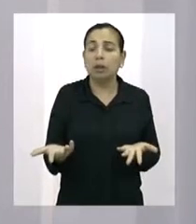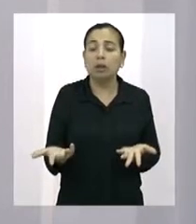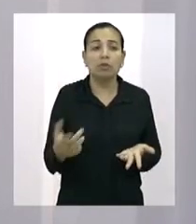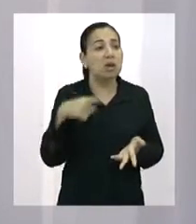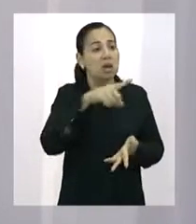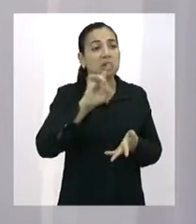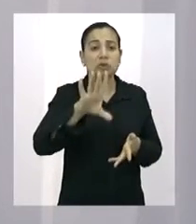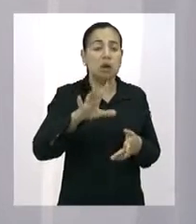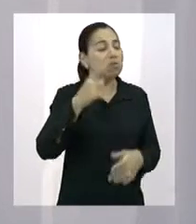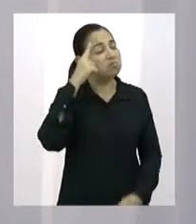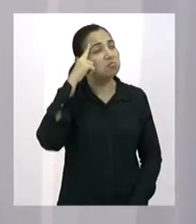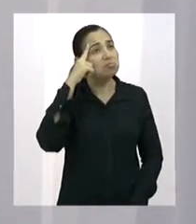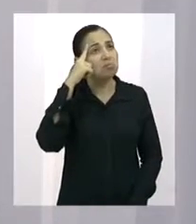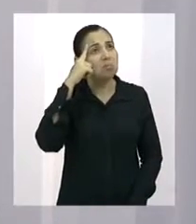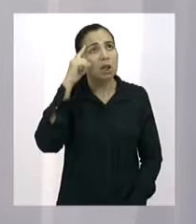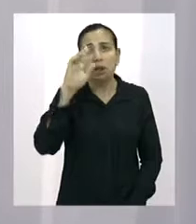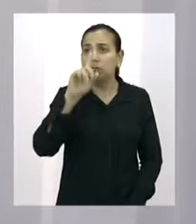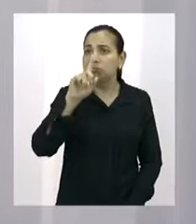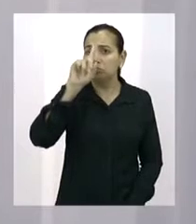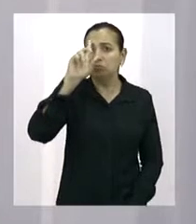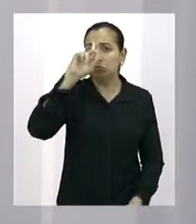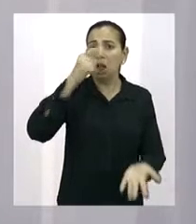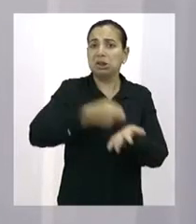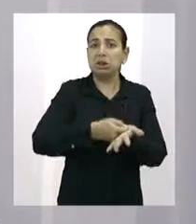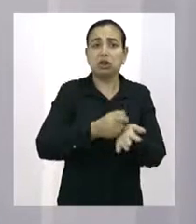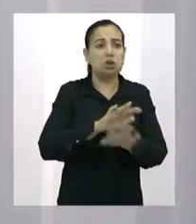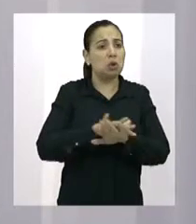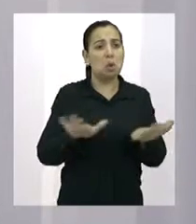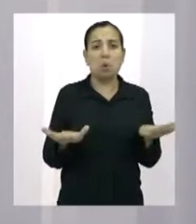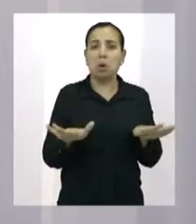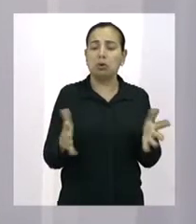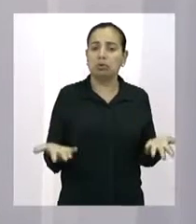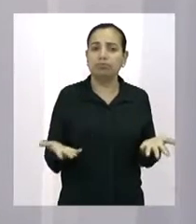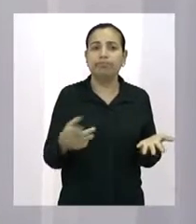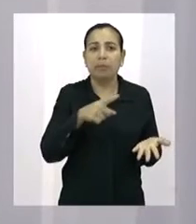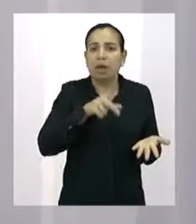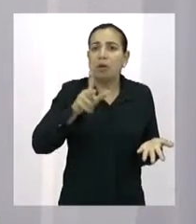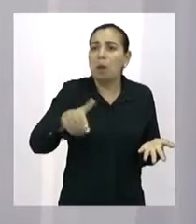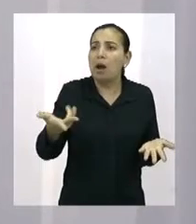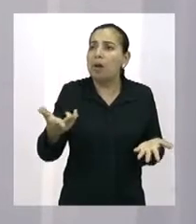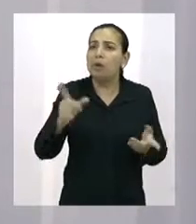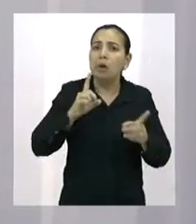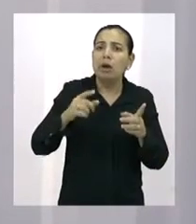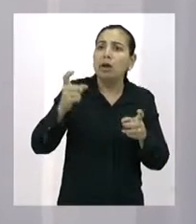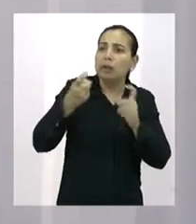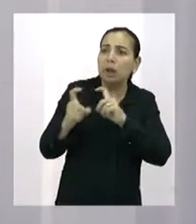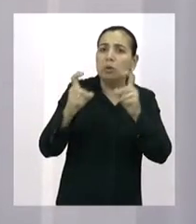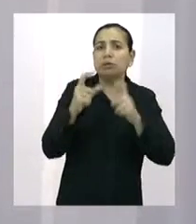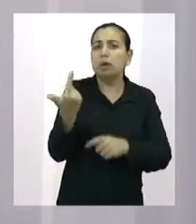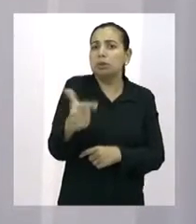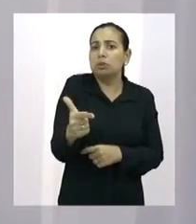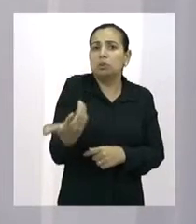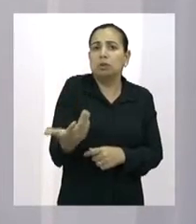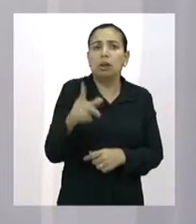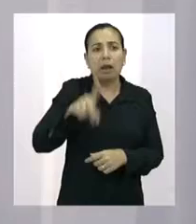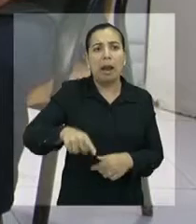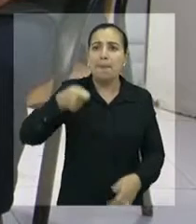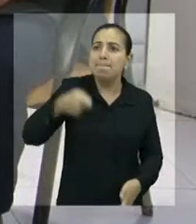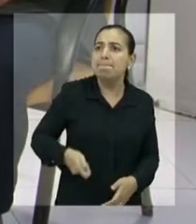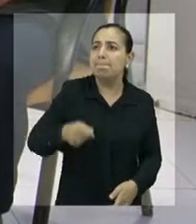diálogo, não é negociação, e sim imposição. E isso é ruim. E quanto à